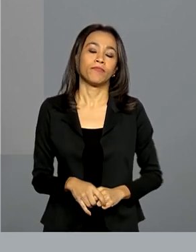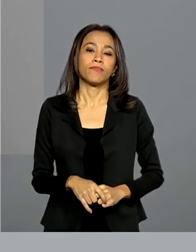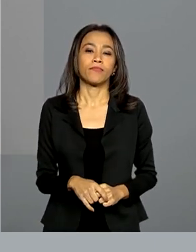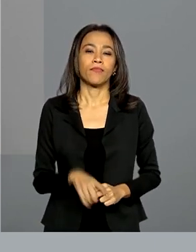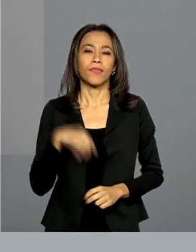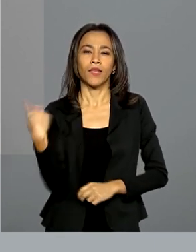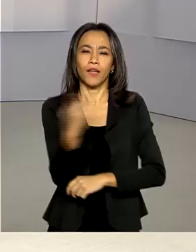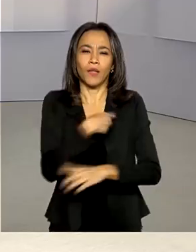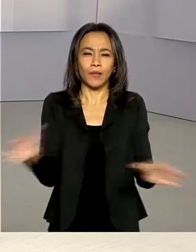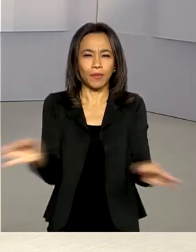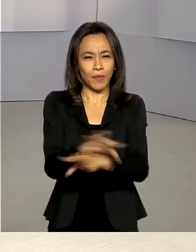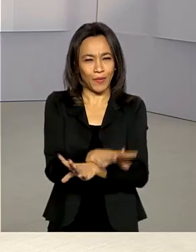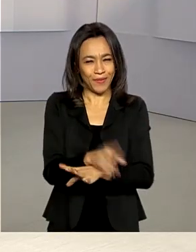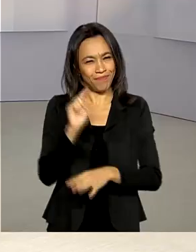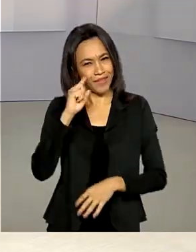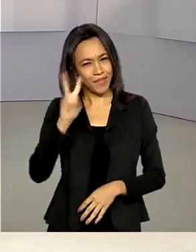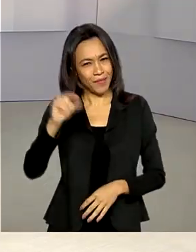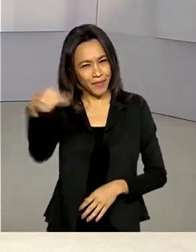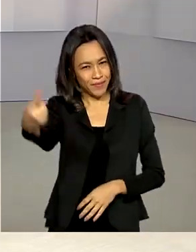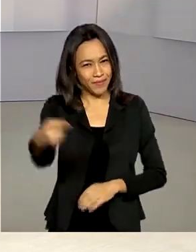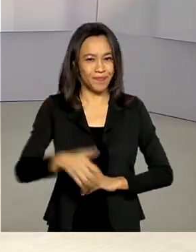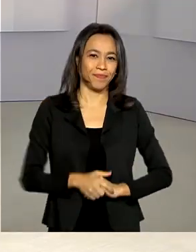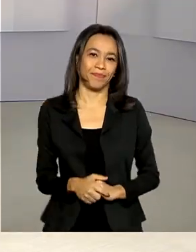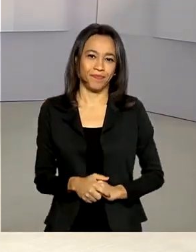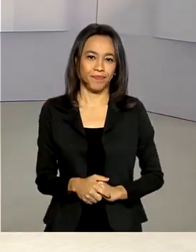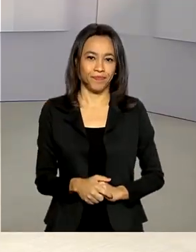E a gente termina aqui. Até a próxima edição.